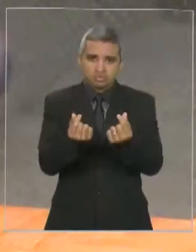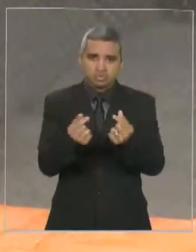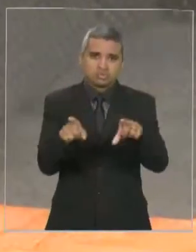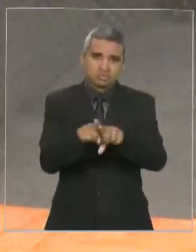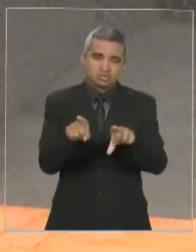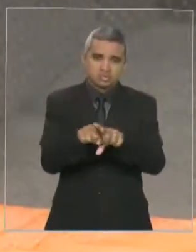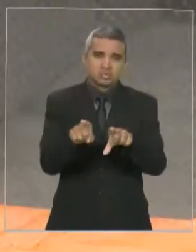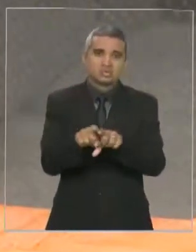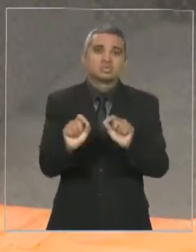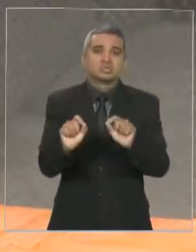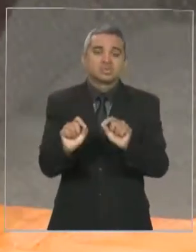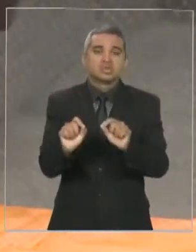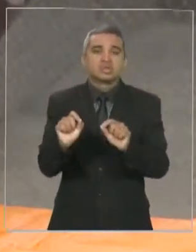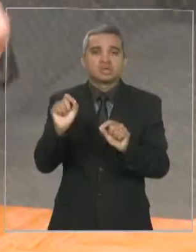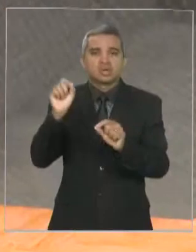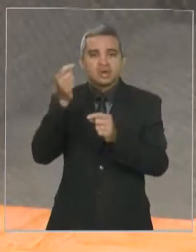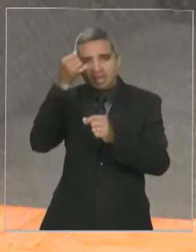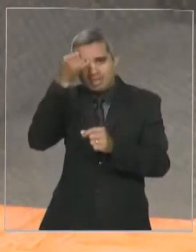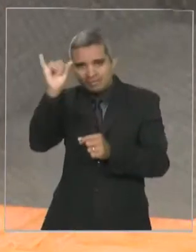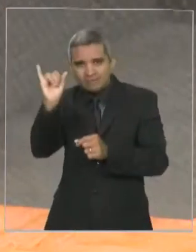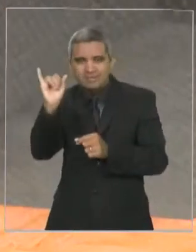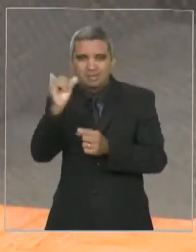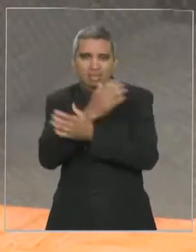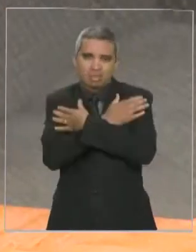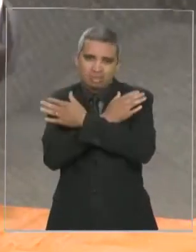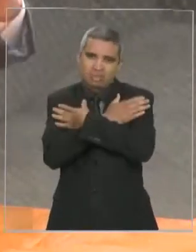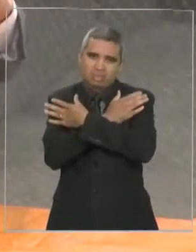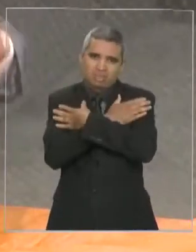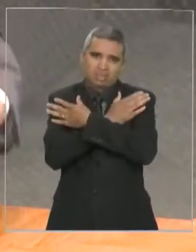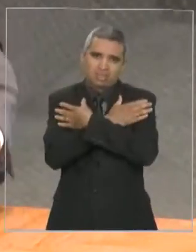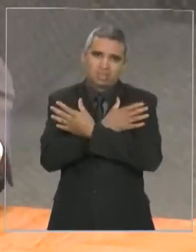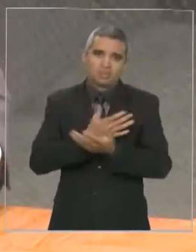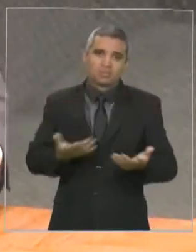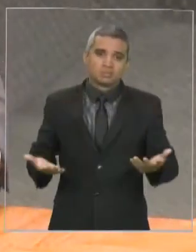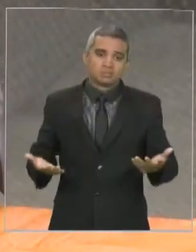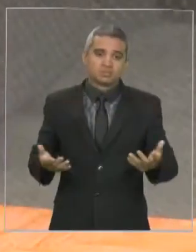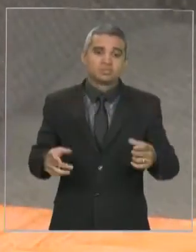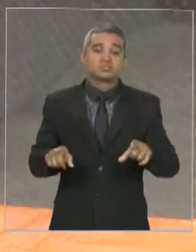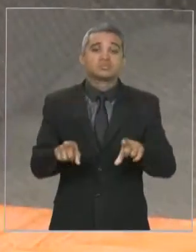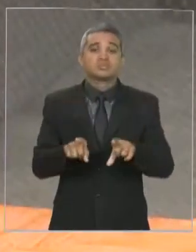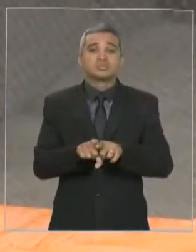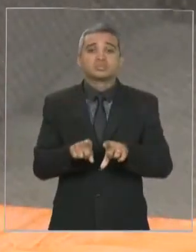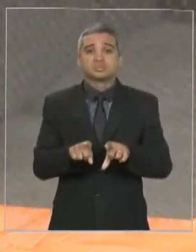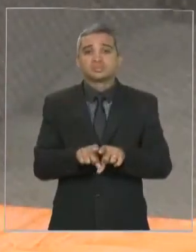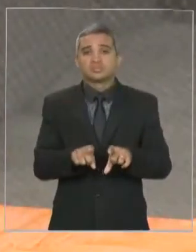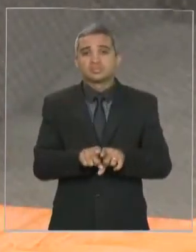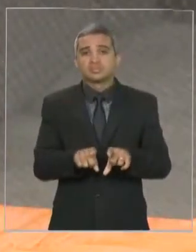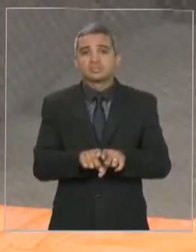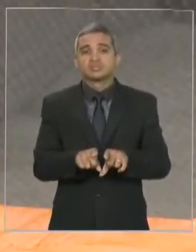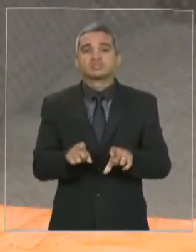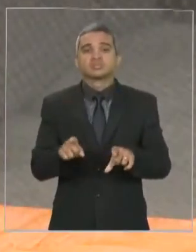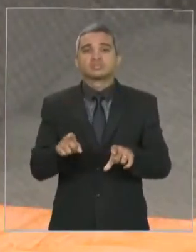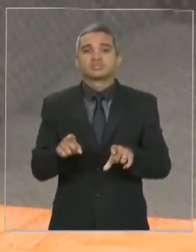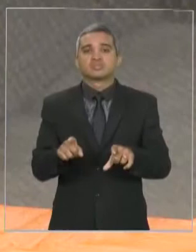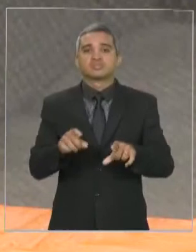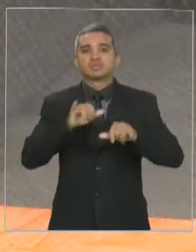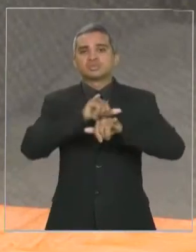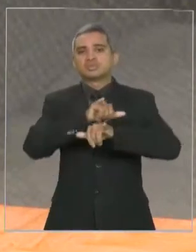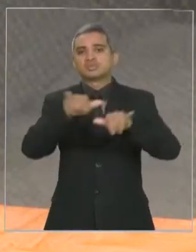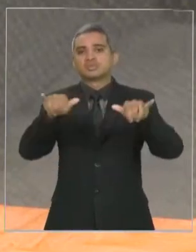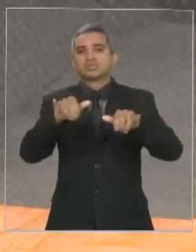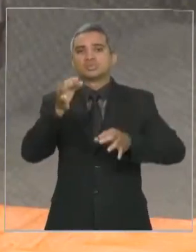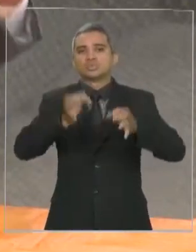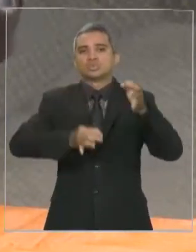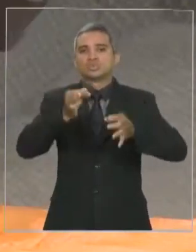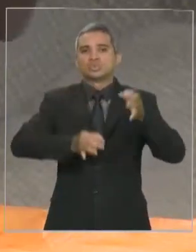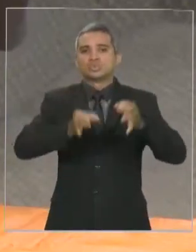E, para finalizar, o que também chama a atenção é a data que o juiz divulga a sentença.